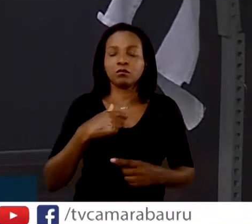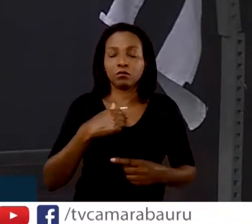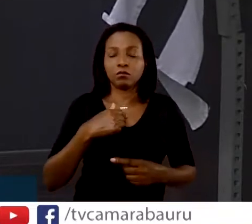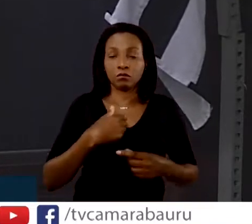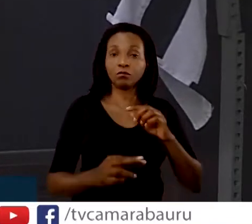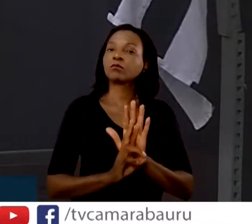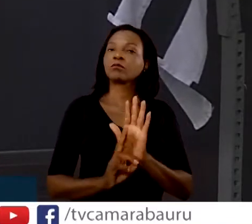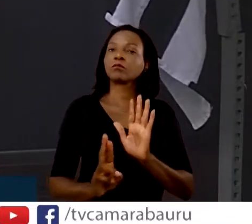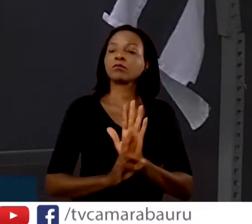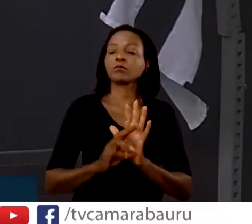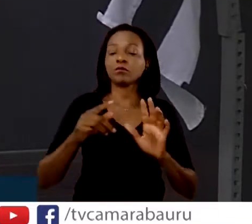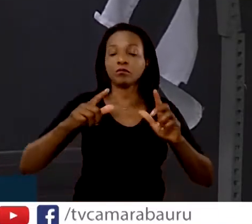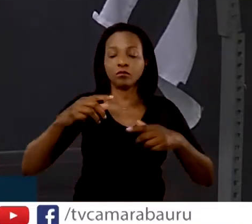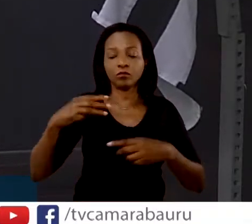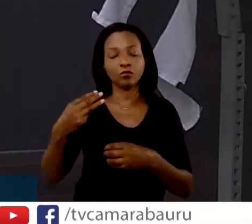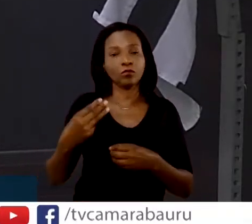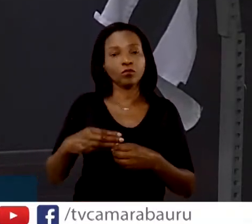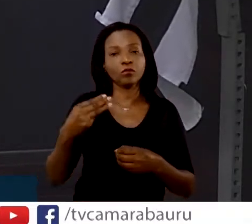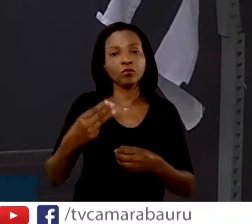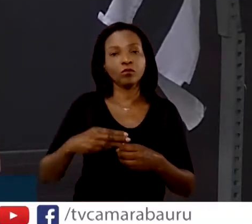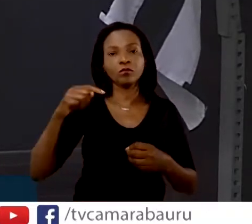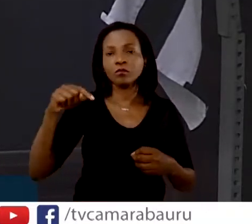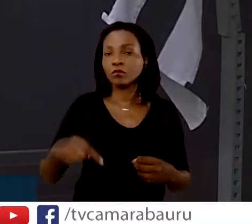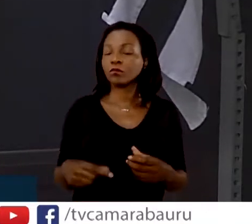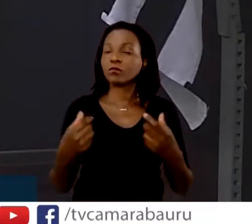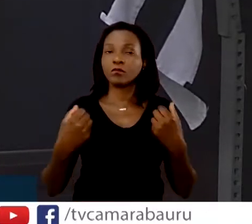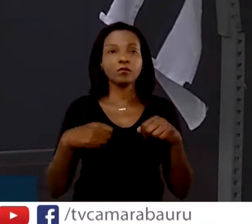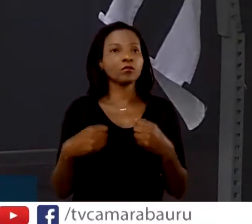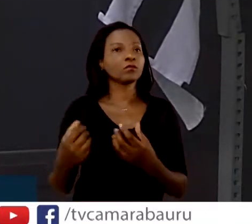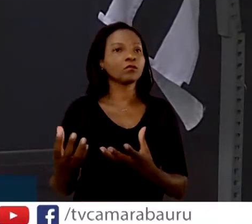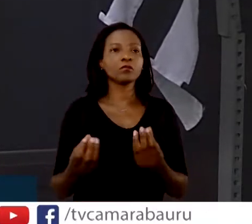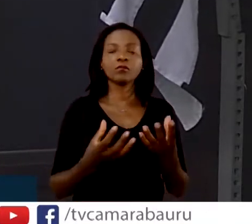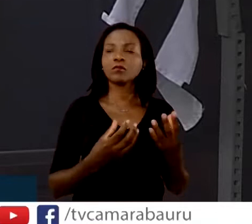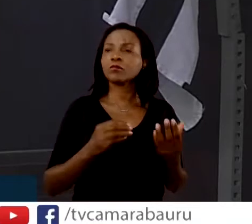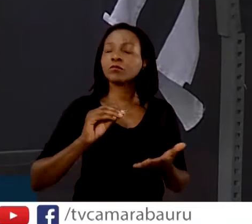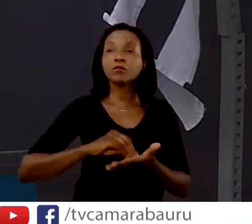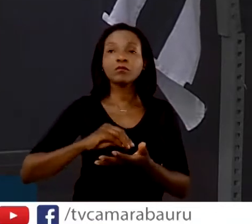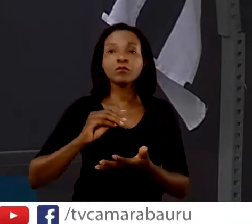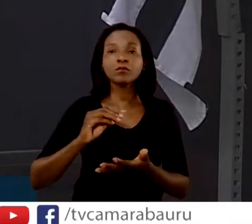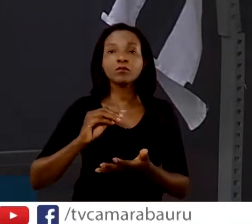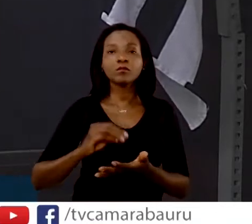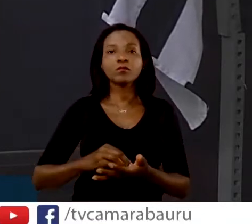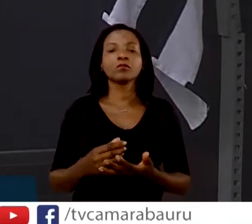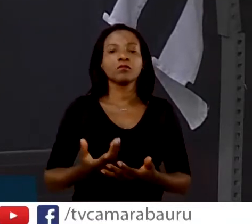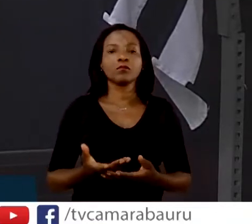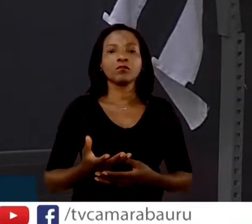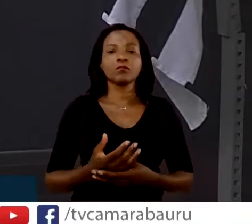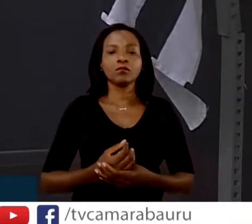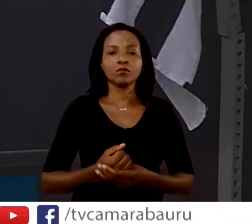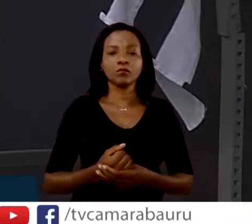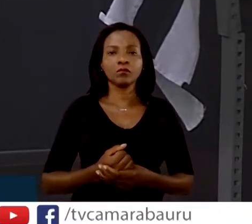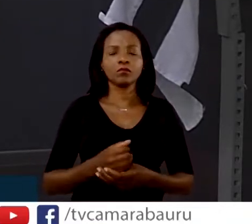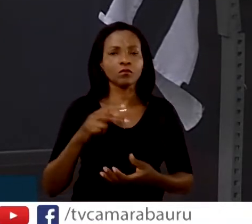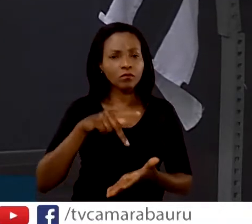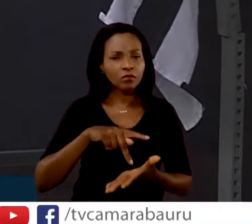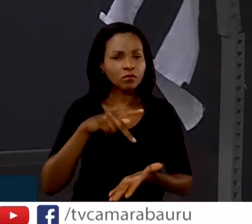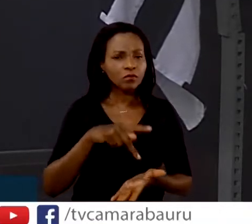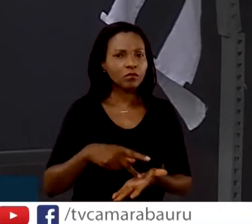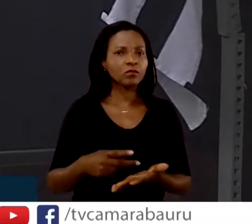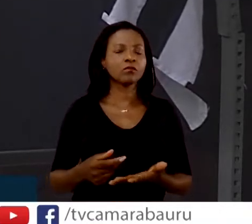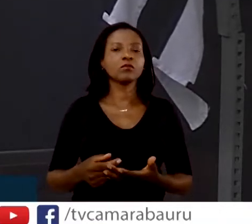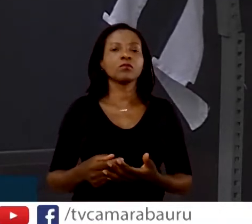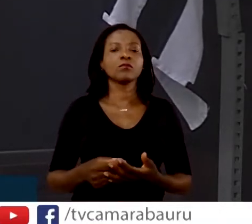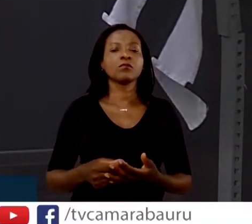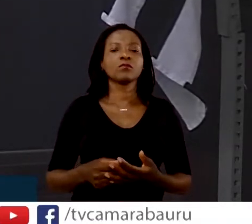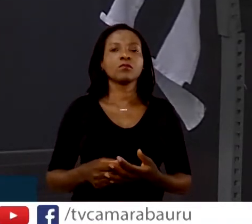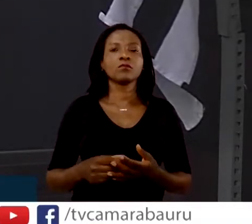município, que tanto precisa e que tanto carece. na verdade, é de conhecimento de toda